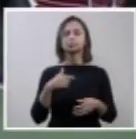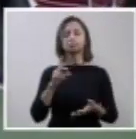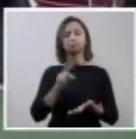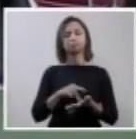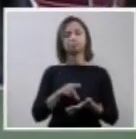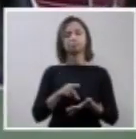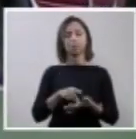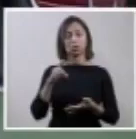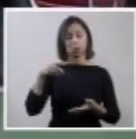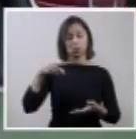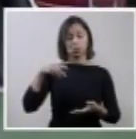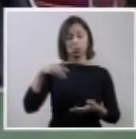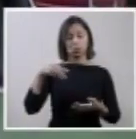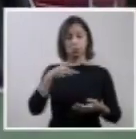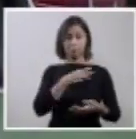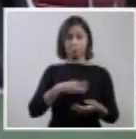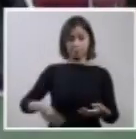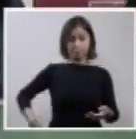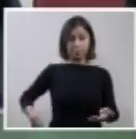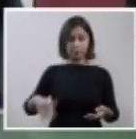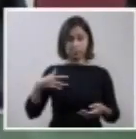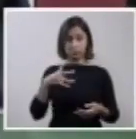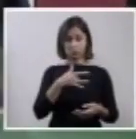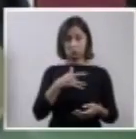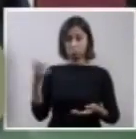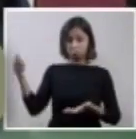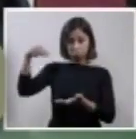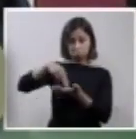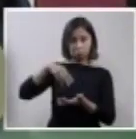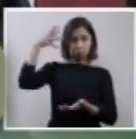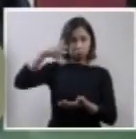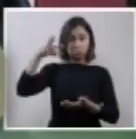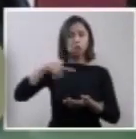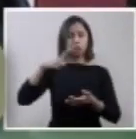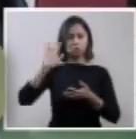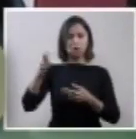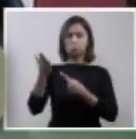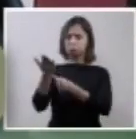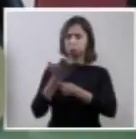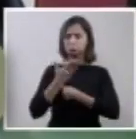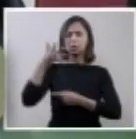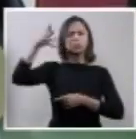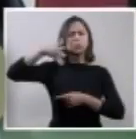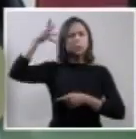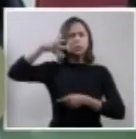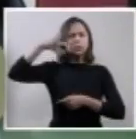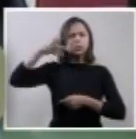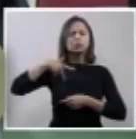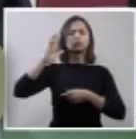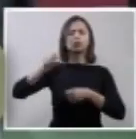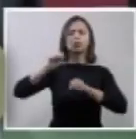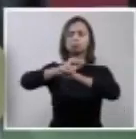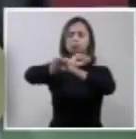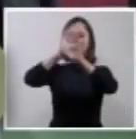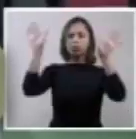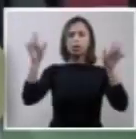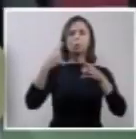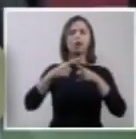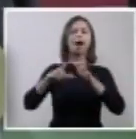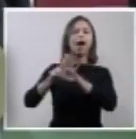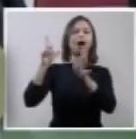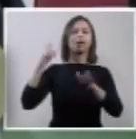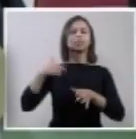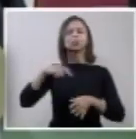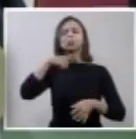Temporão trouxe alguns esclarecimentos que foram levantados, de dúvidas que foram levantadas na audiência passada. Então,